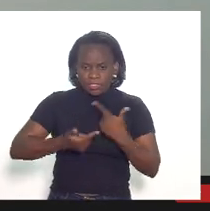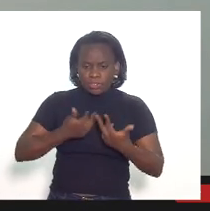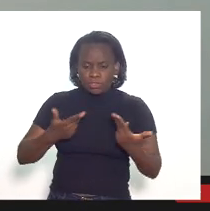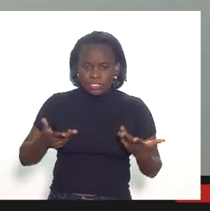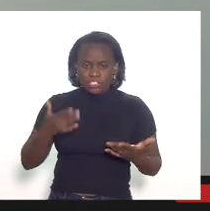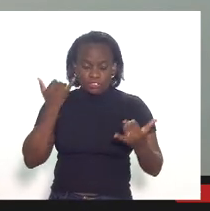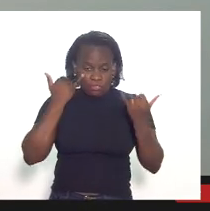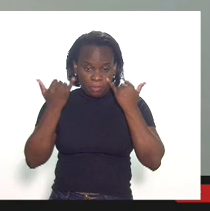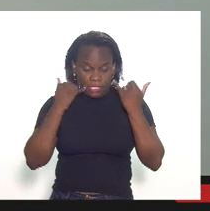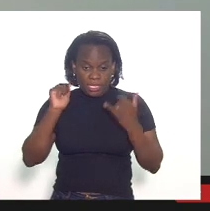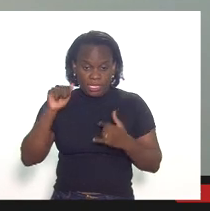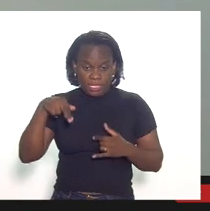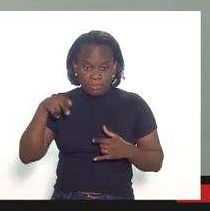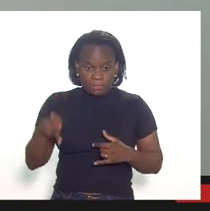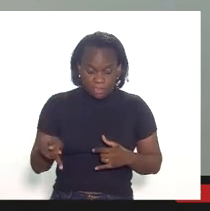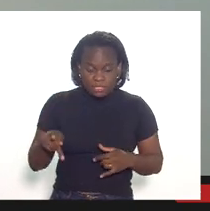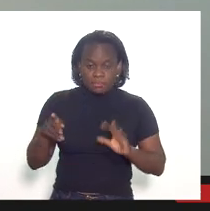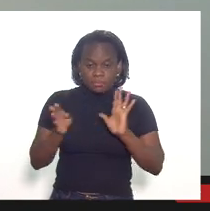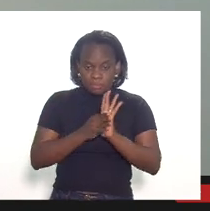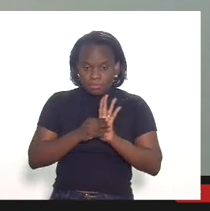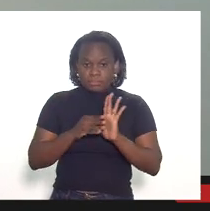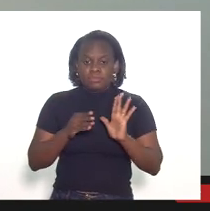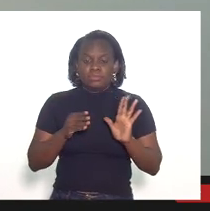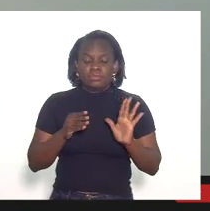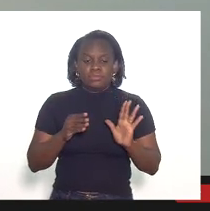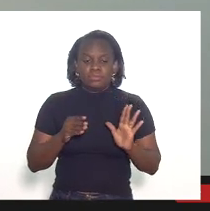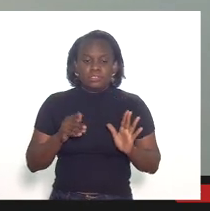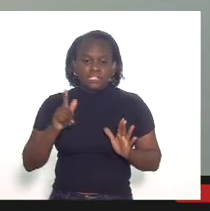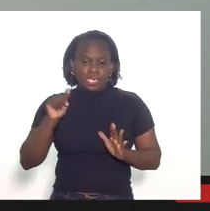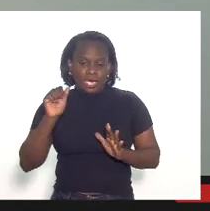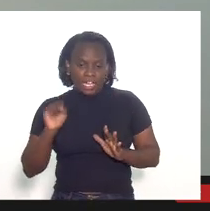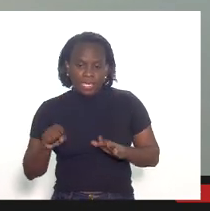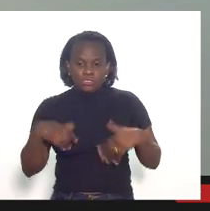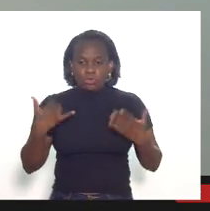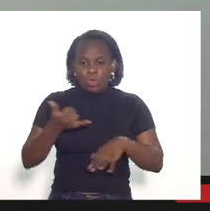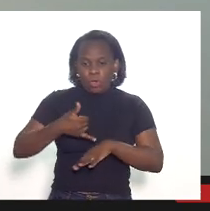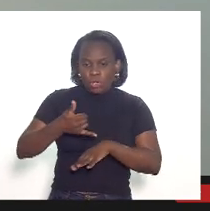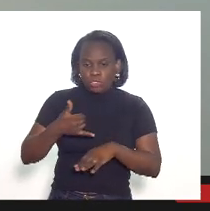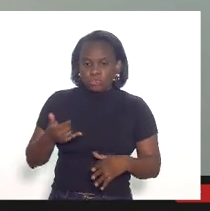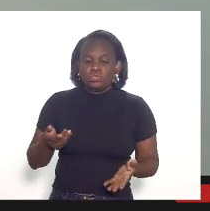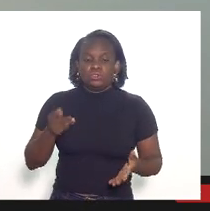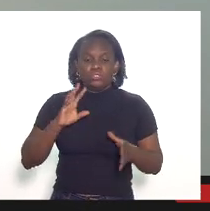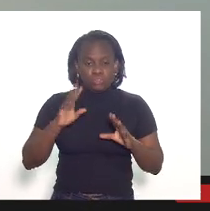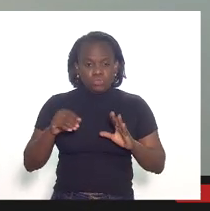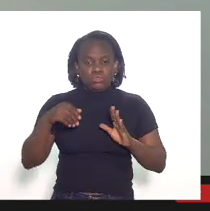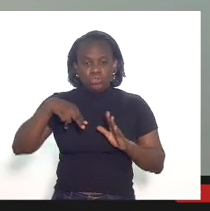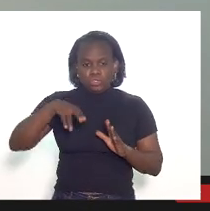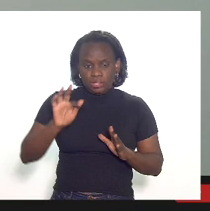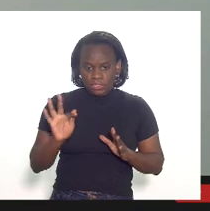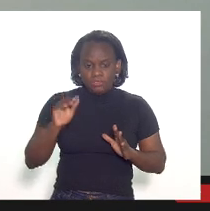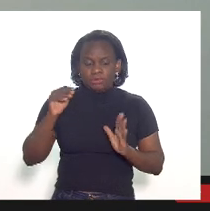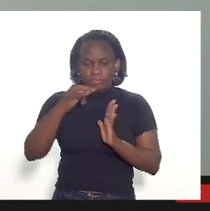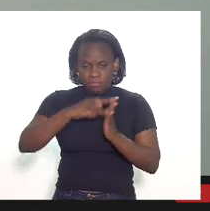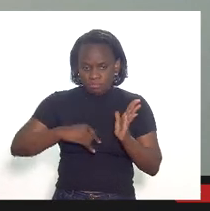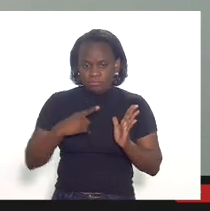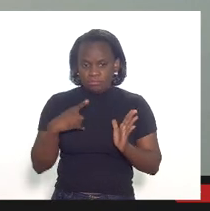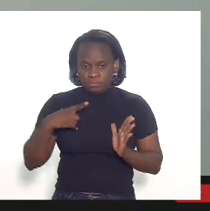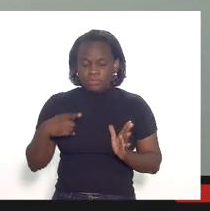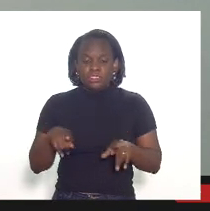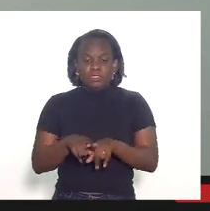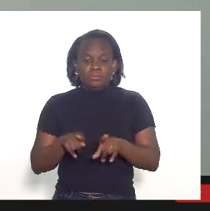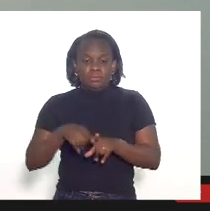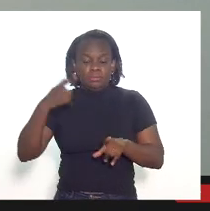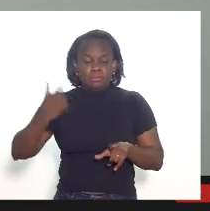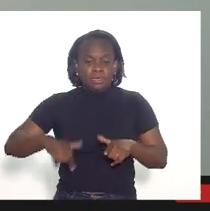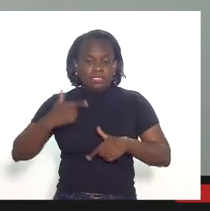são informadas a ANP no BNP através do gás através do óleo como as notas fiscais outra coisa as operações que